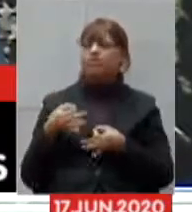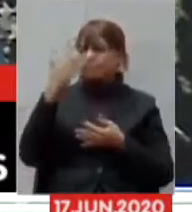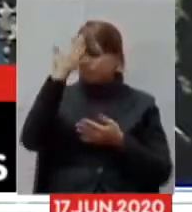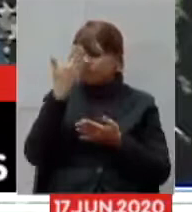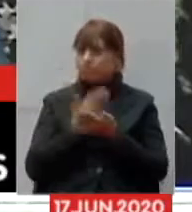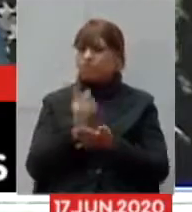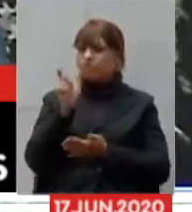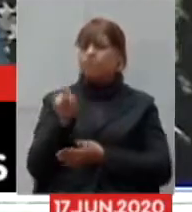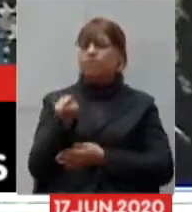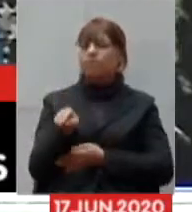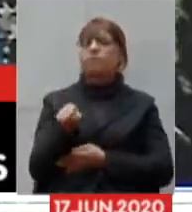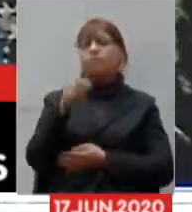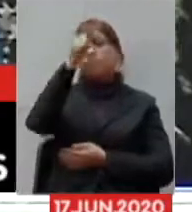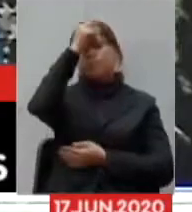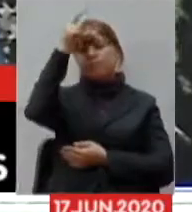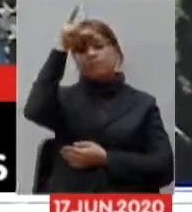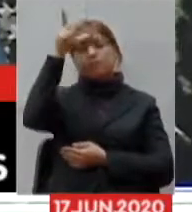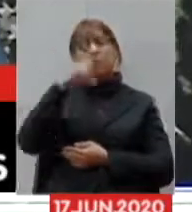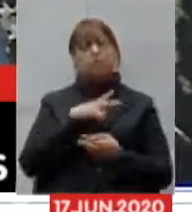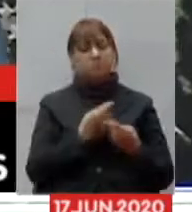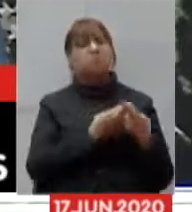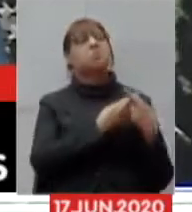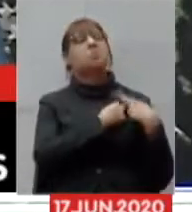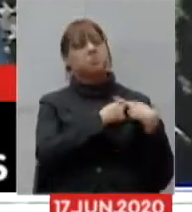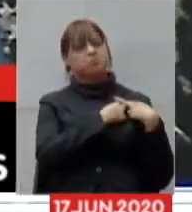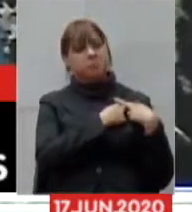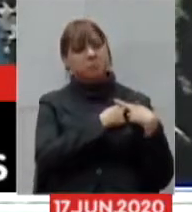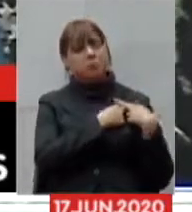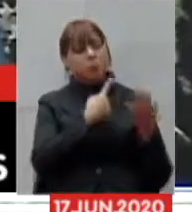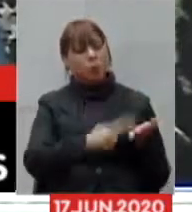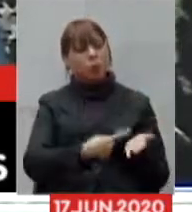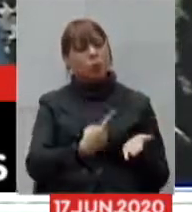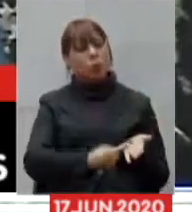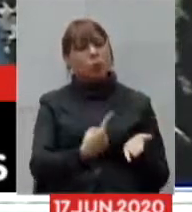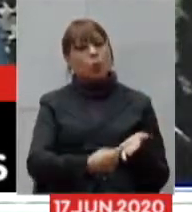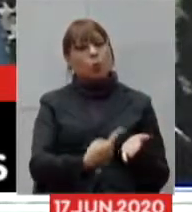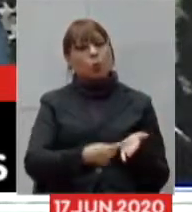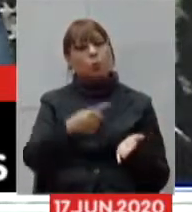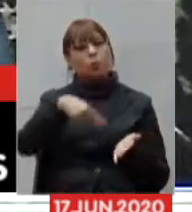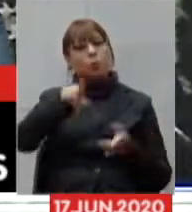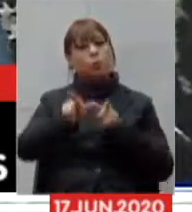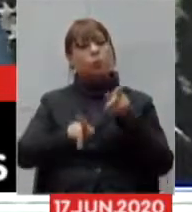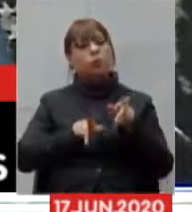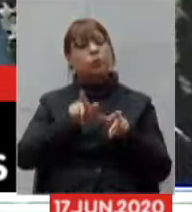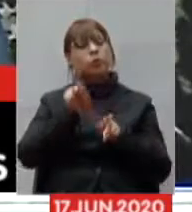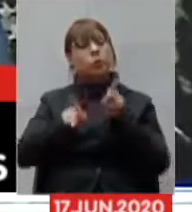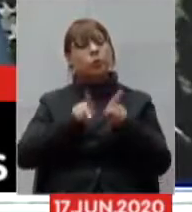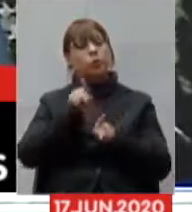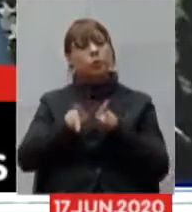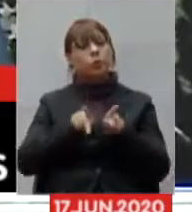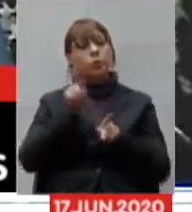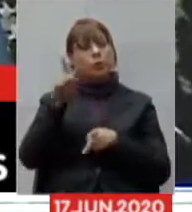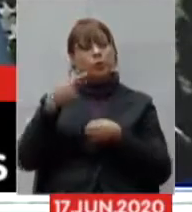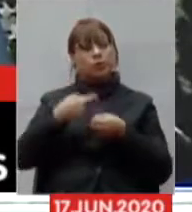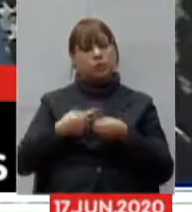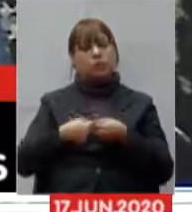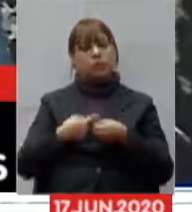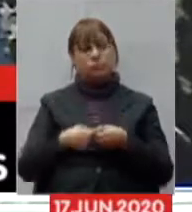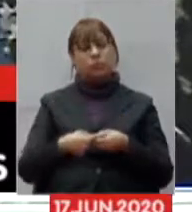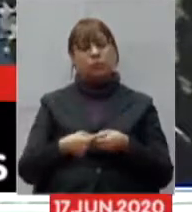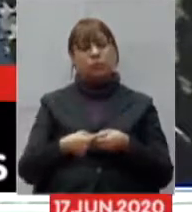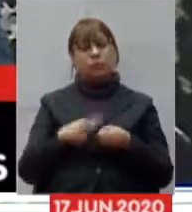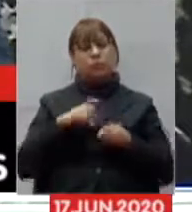tem feito com muita responsabilidade com muito compromisso com o povo Teoflotone e com muita determinação